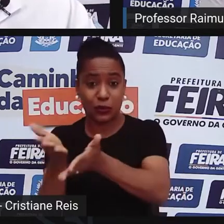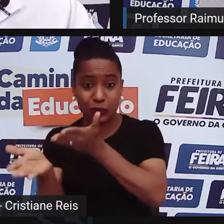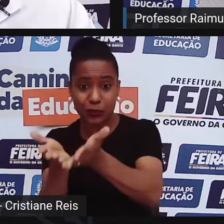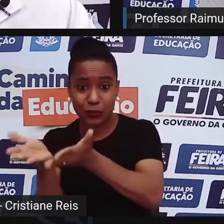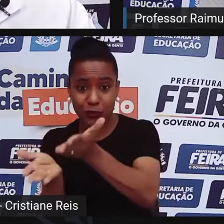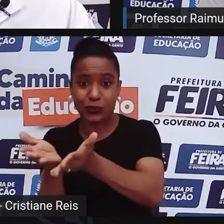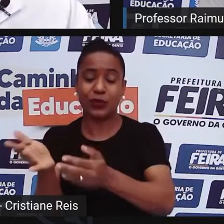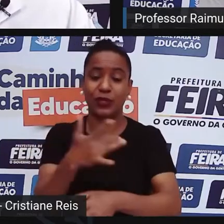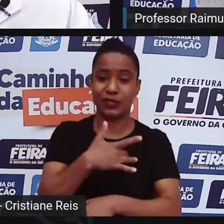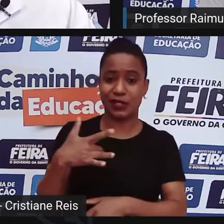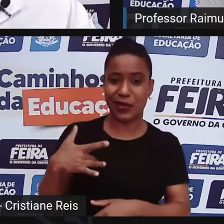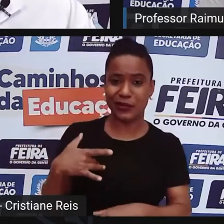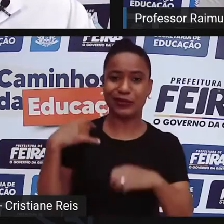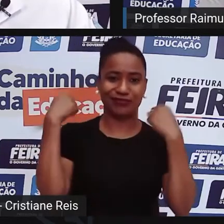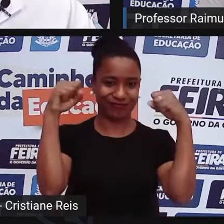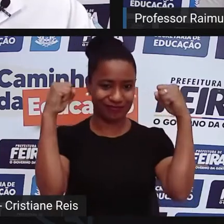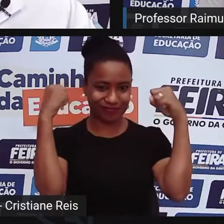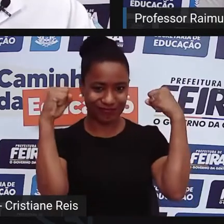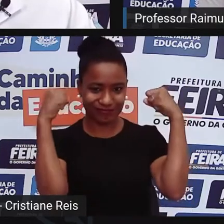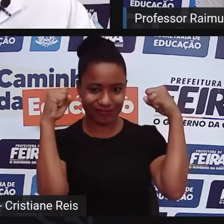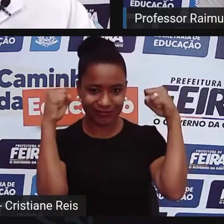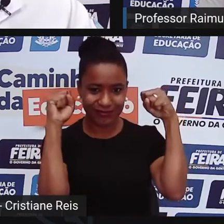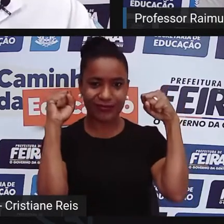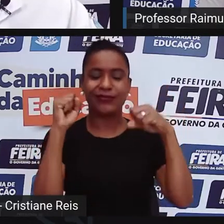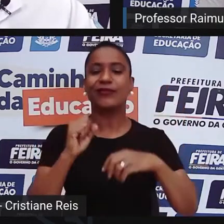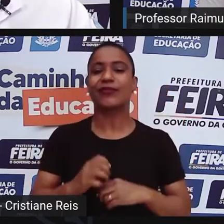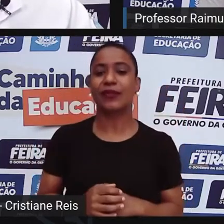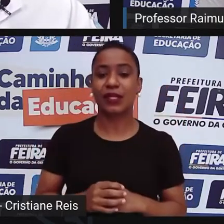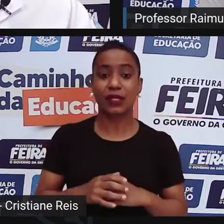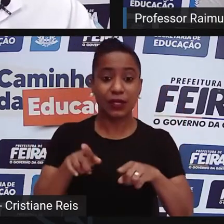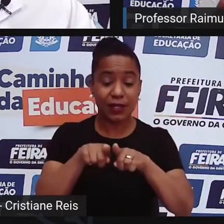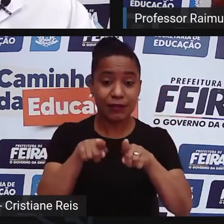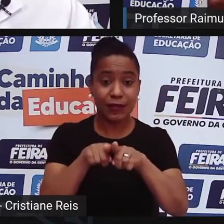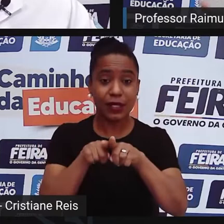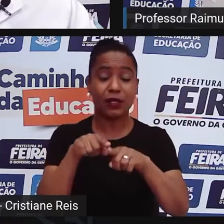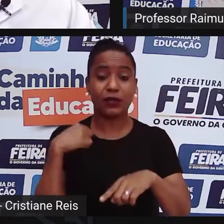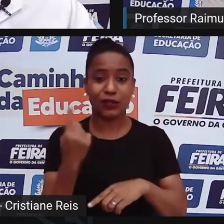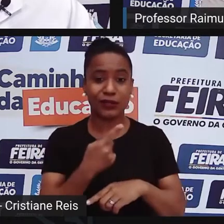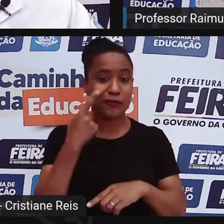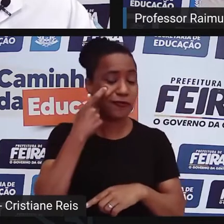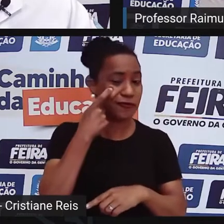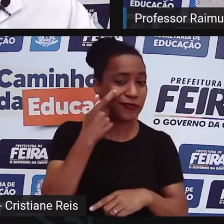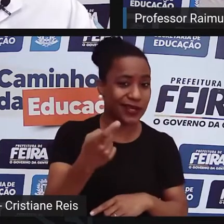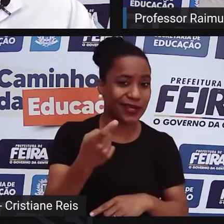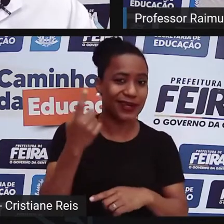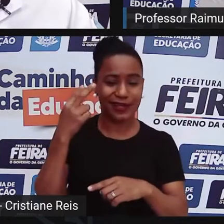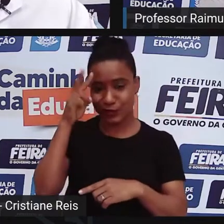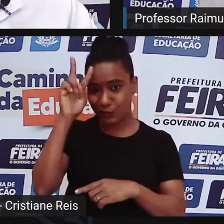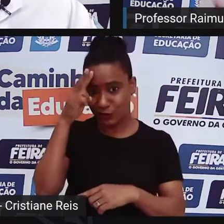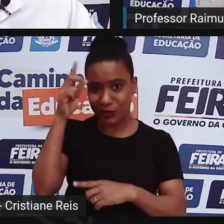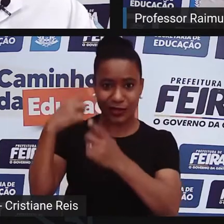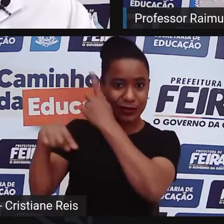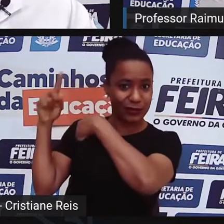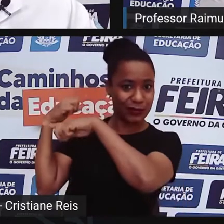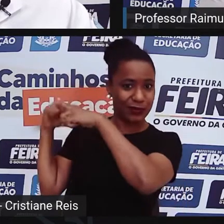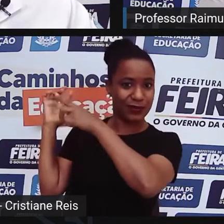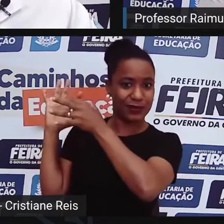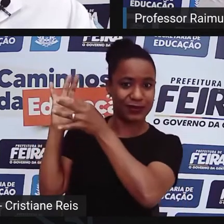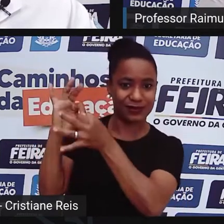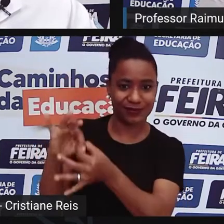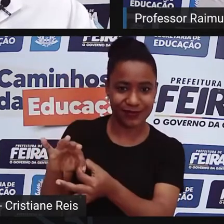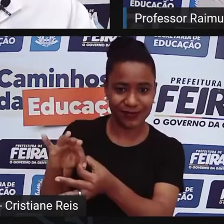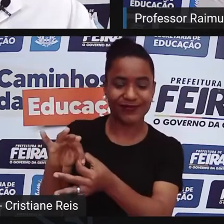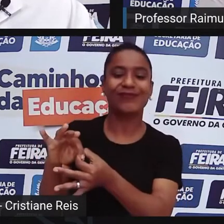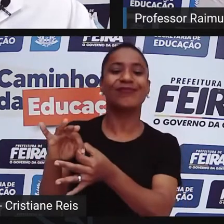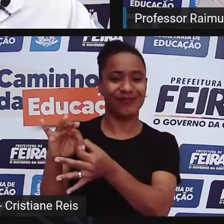de vida, um olhar em trazer toda a nossa história, contando a verdade, que às vezes a